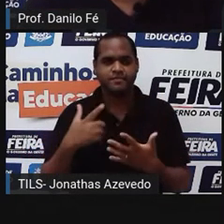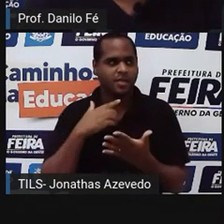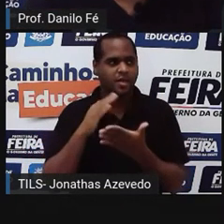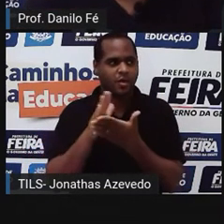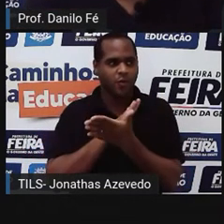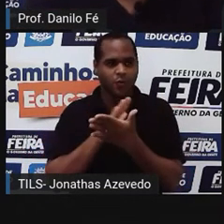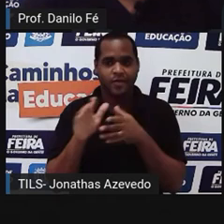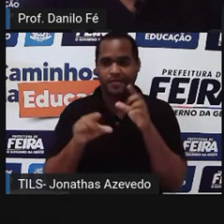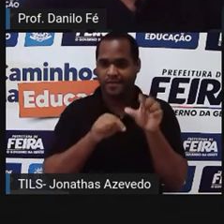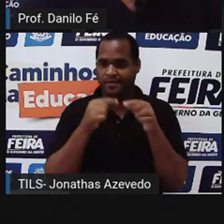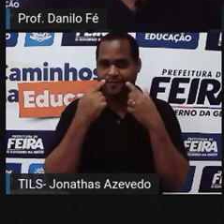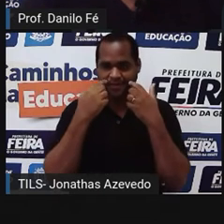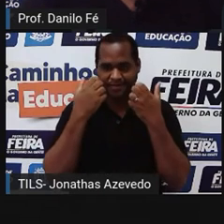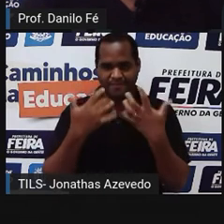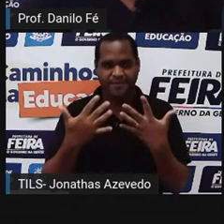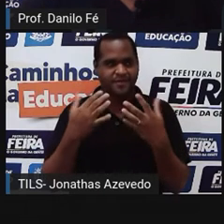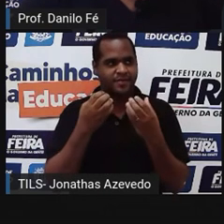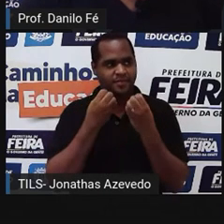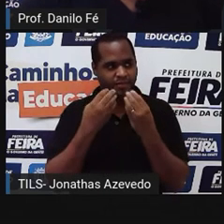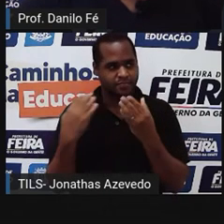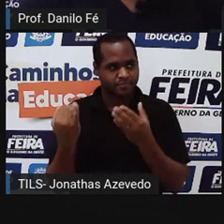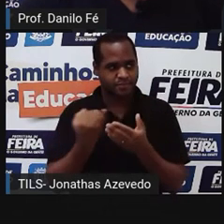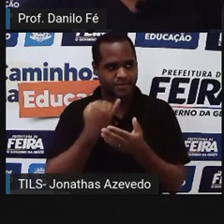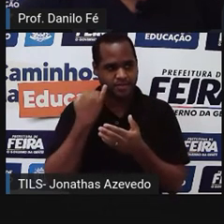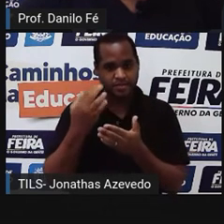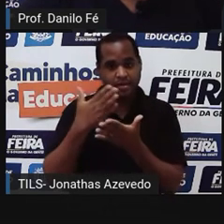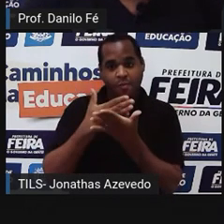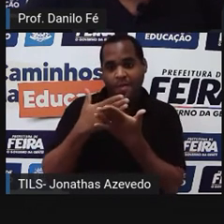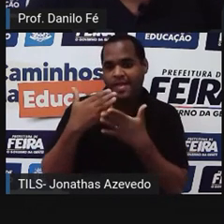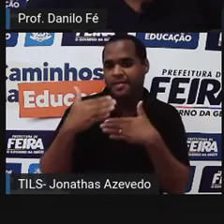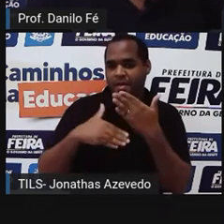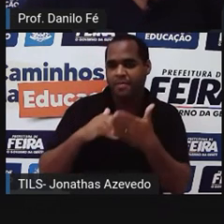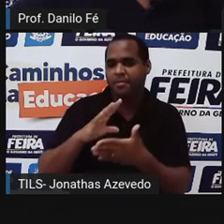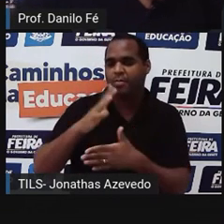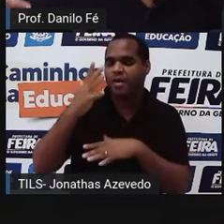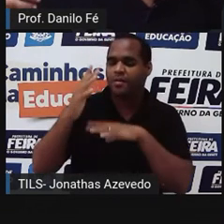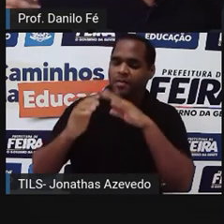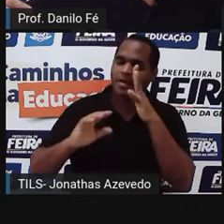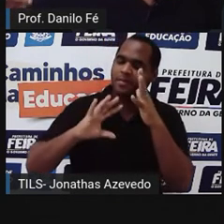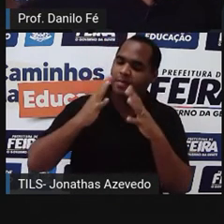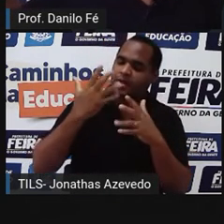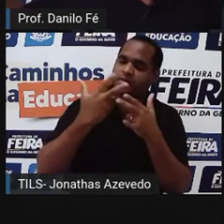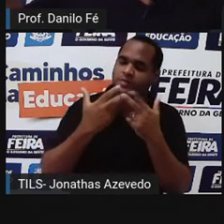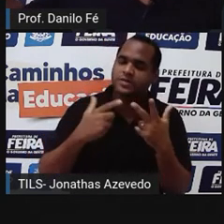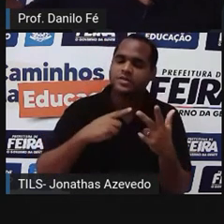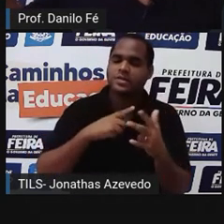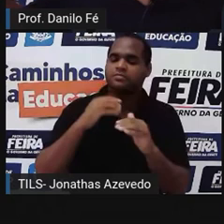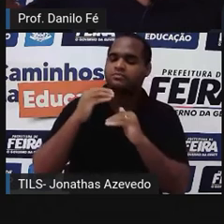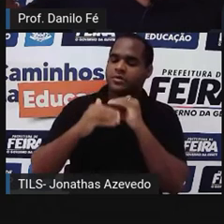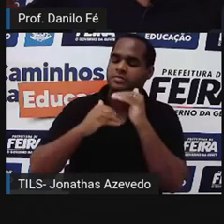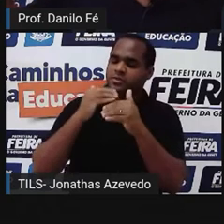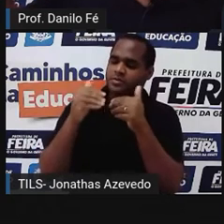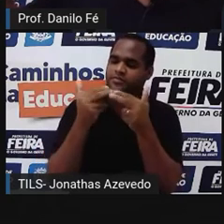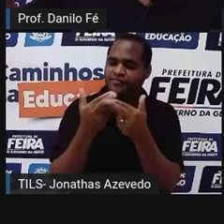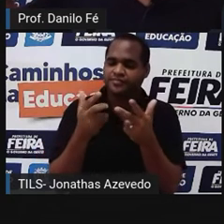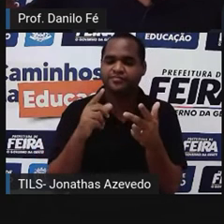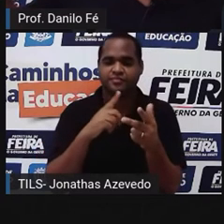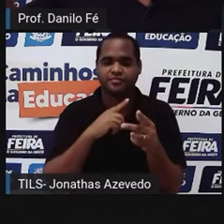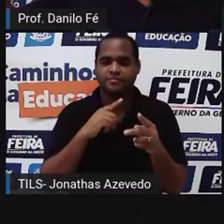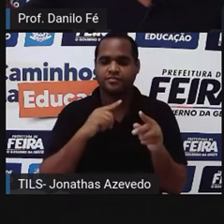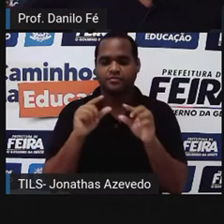detalhes que não contei ainda. Começam a acontecer algumas coisas. Esse processo que eu estou colocando para vocês,